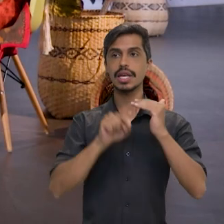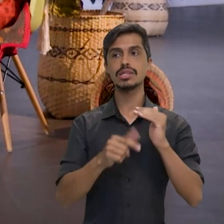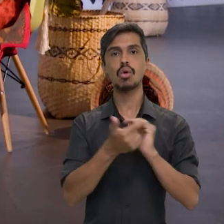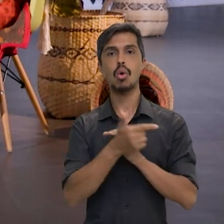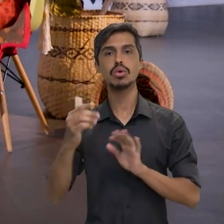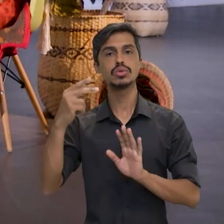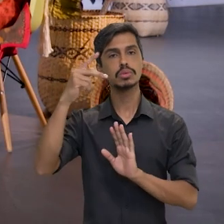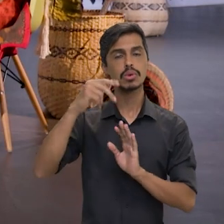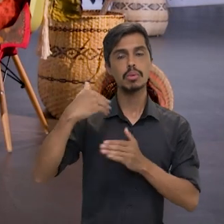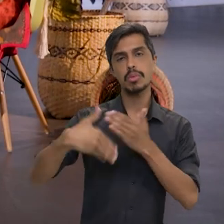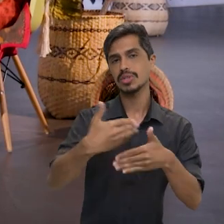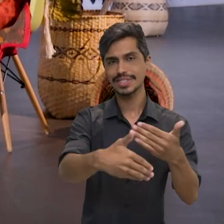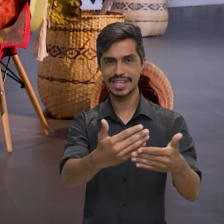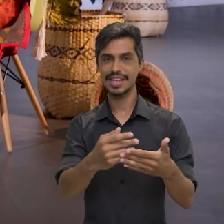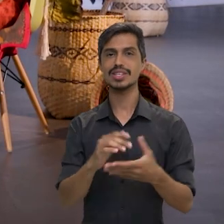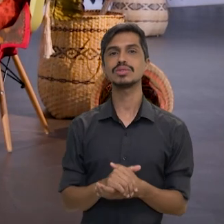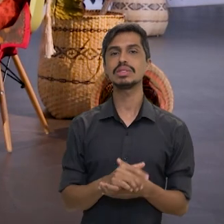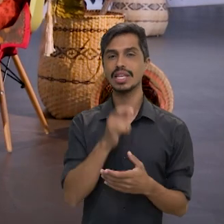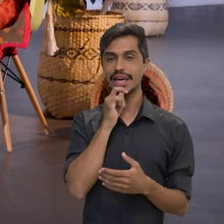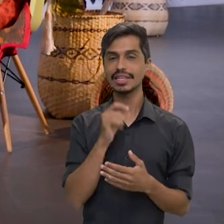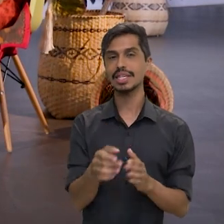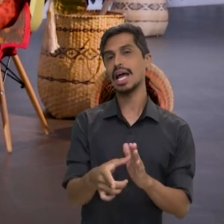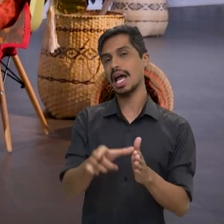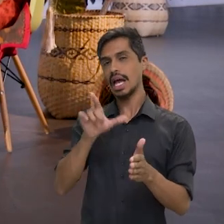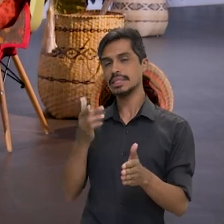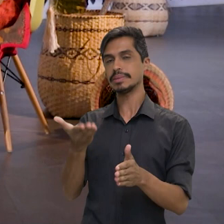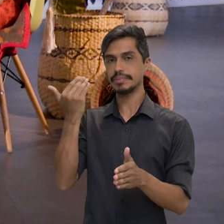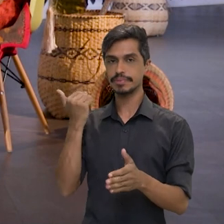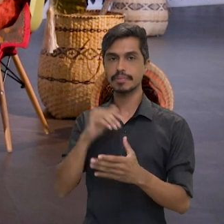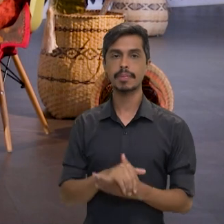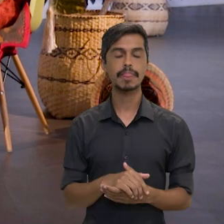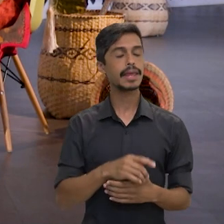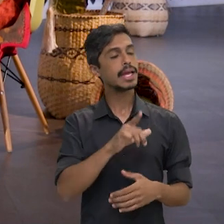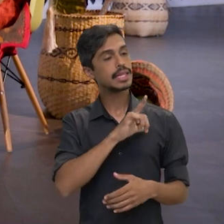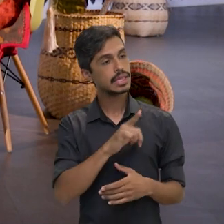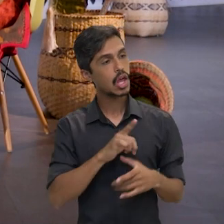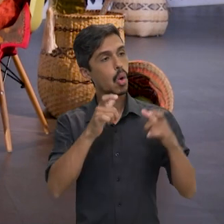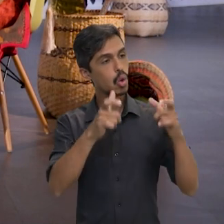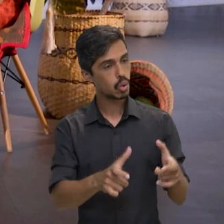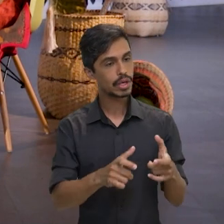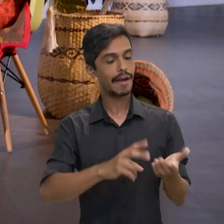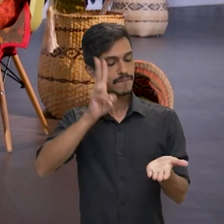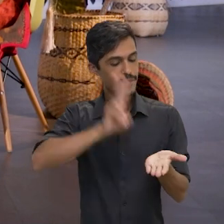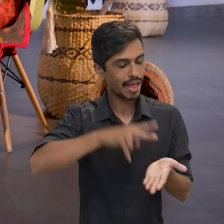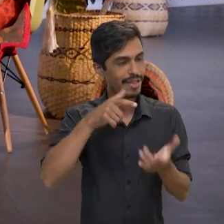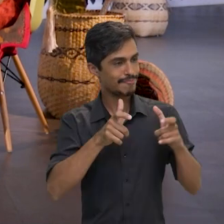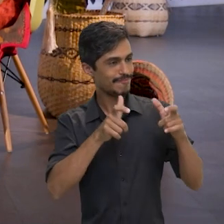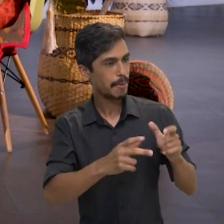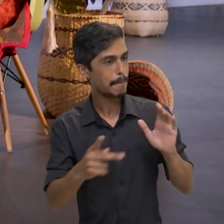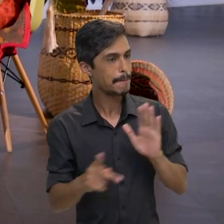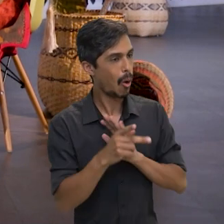com esses outros processos que estão na etapa anterior. Ter a sua terra homologada, garantida, é uma